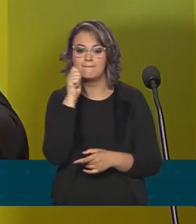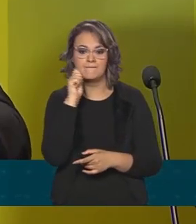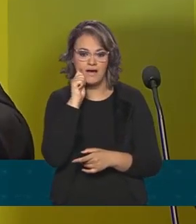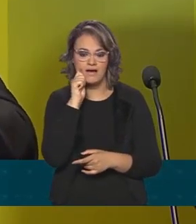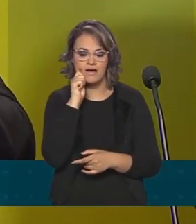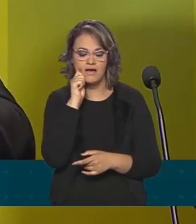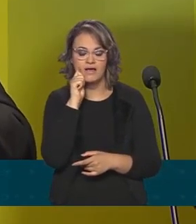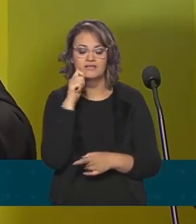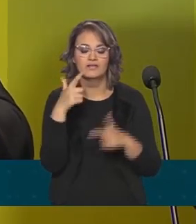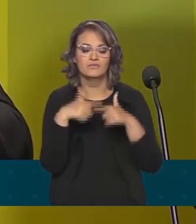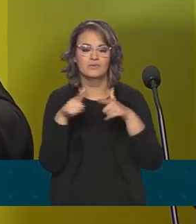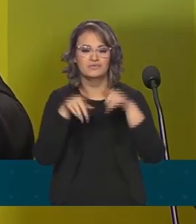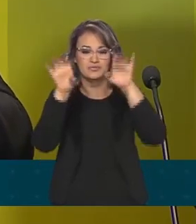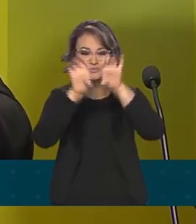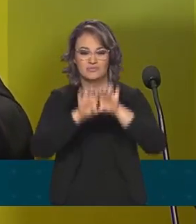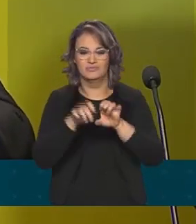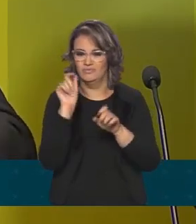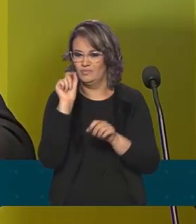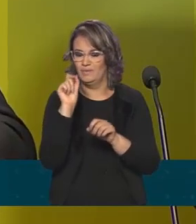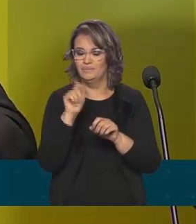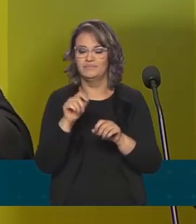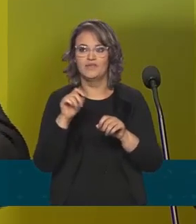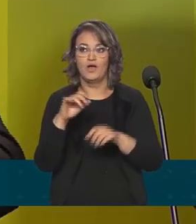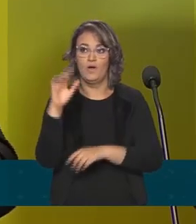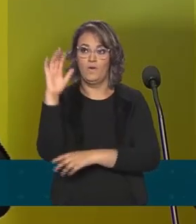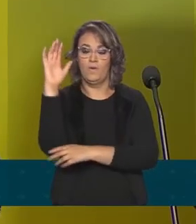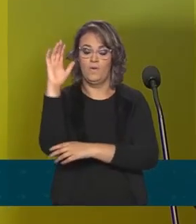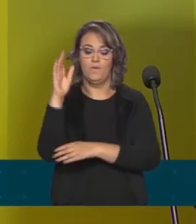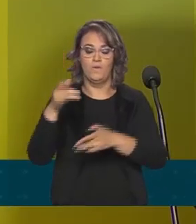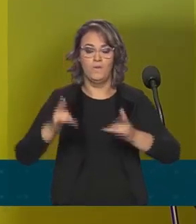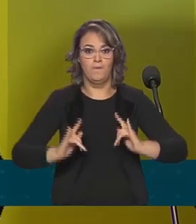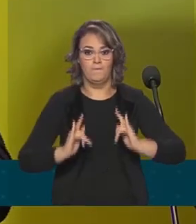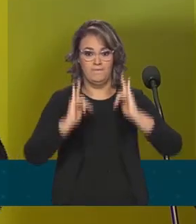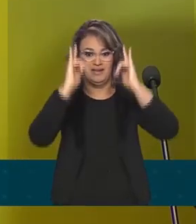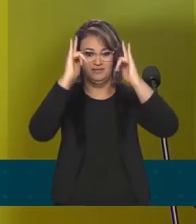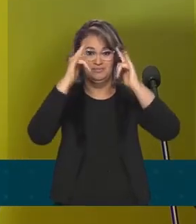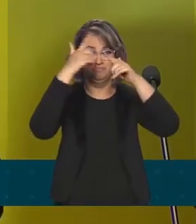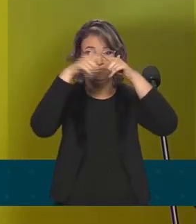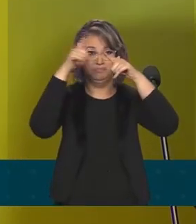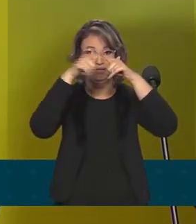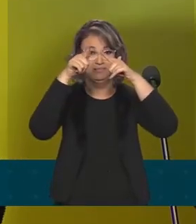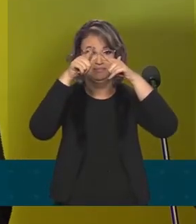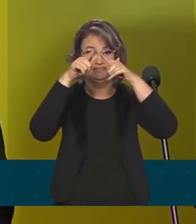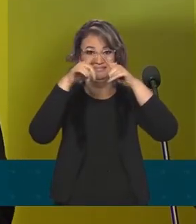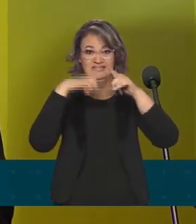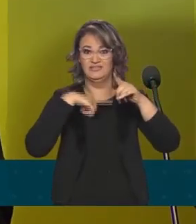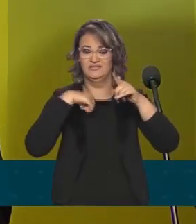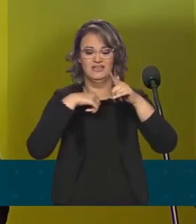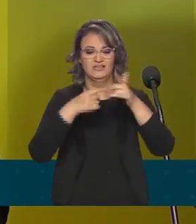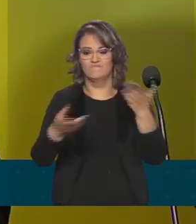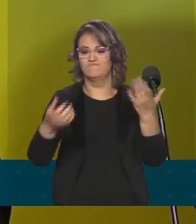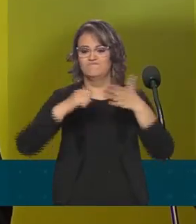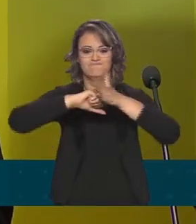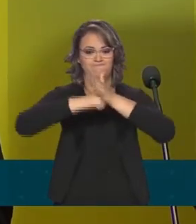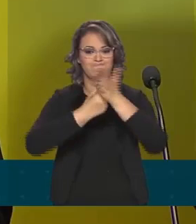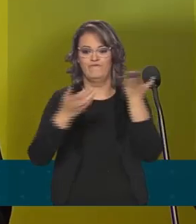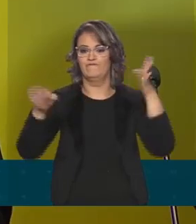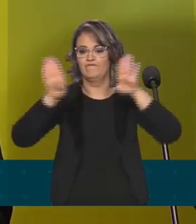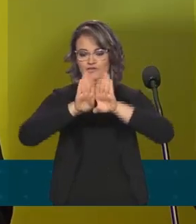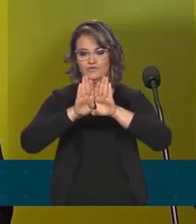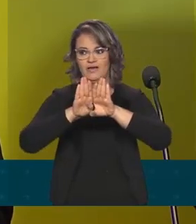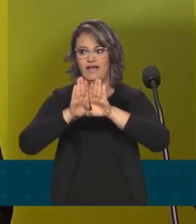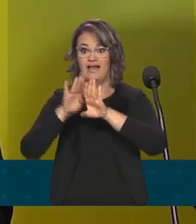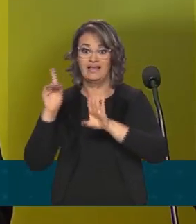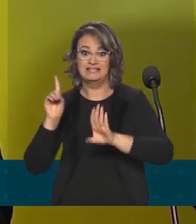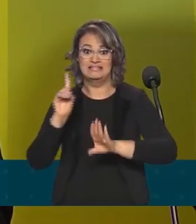viga do prédio cedeu e a defesa civil interditou o prédio. Então, não foi um problema, nesse caso, de tecnologia. Então, ali